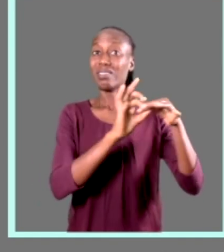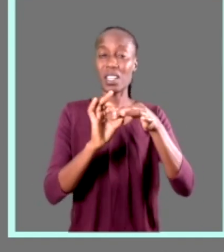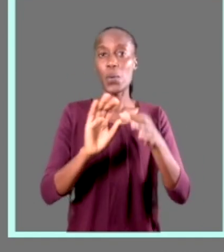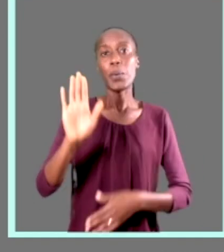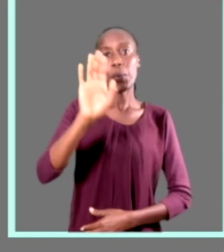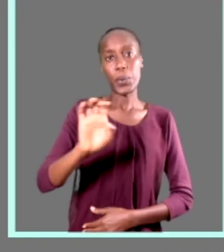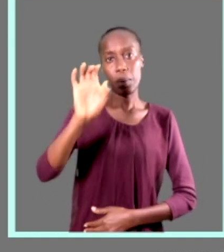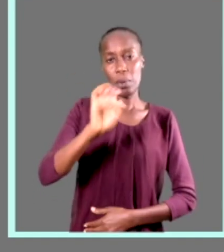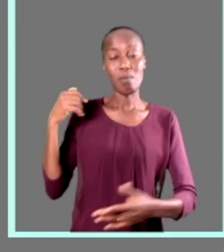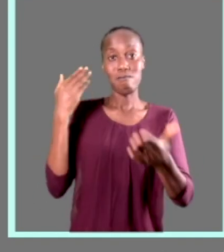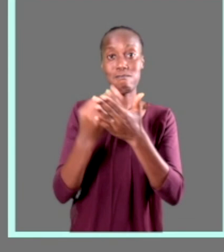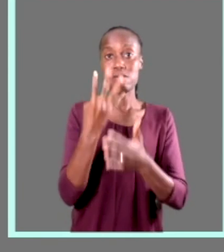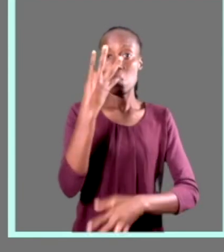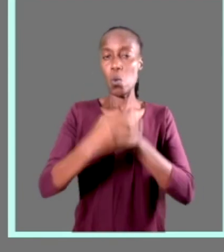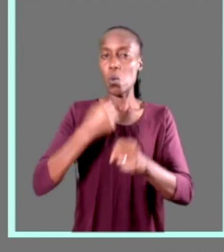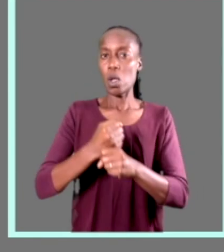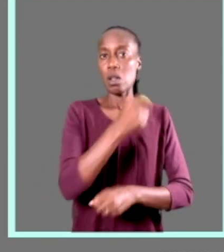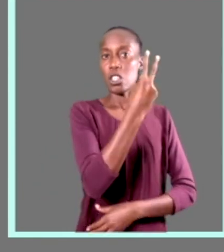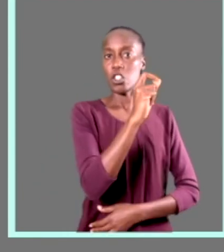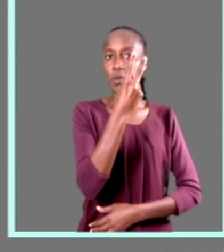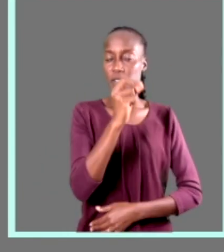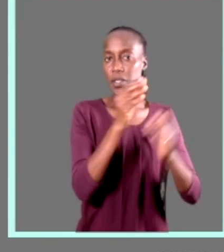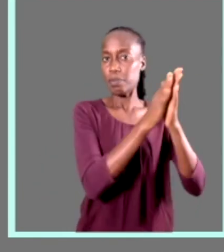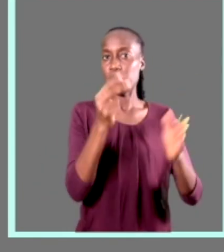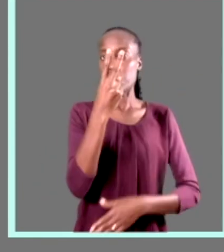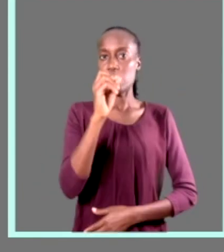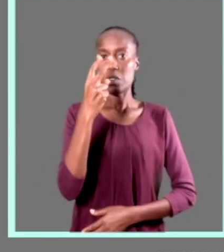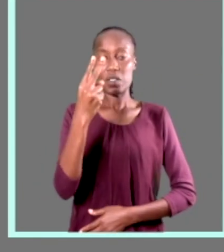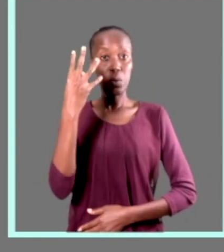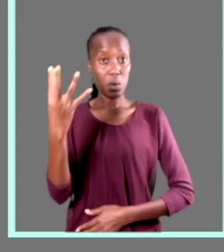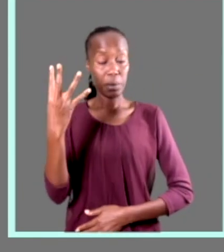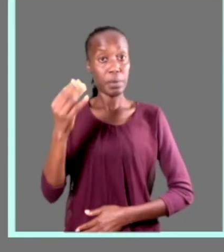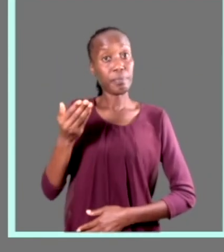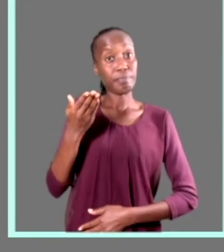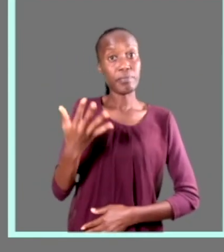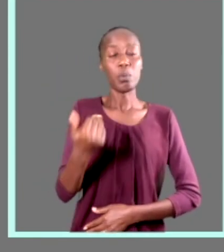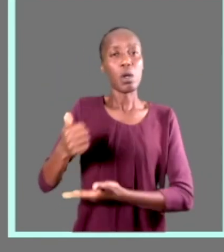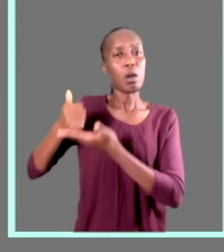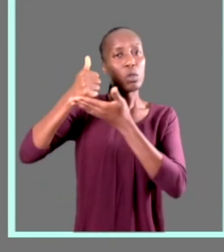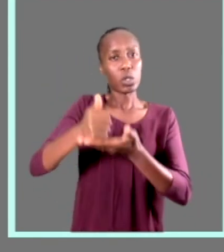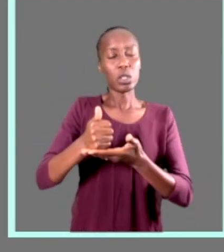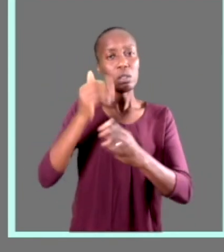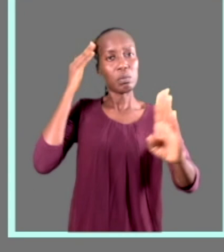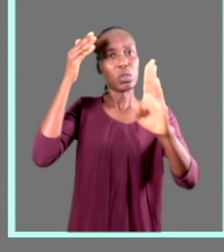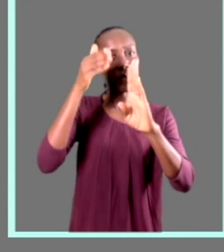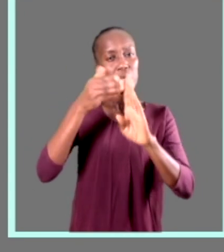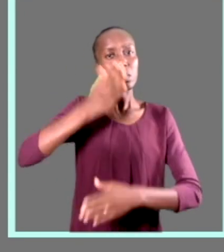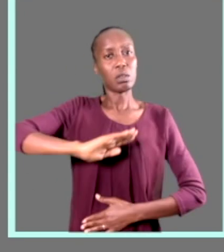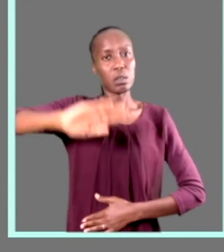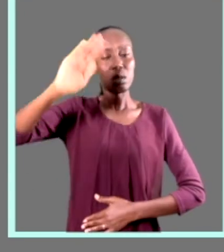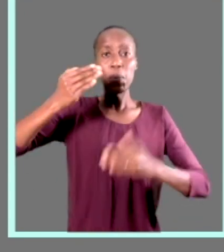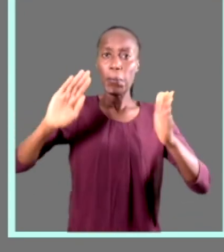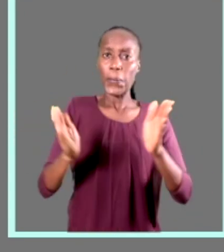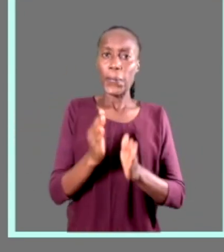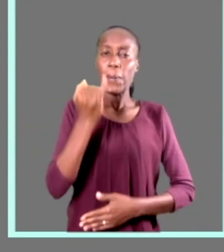com duração de 4 anos, 2020 e 2024, irá contribuir para o Objetivo Nacional de Redução